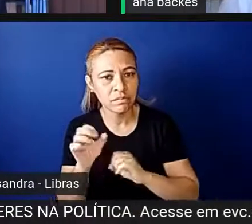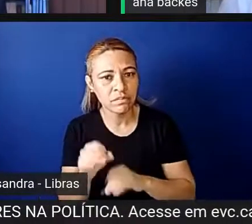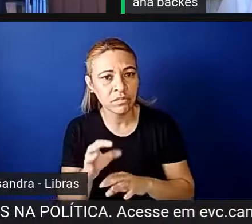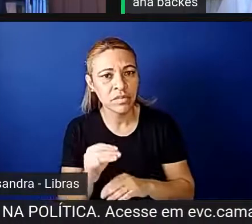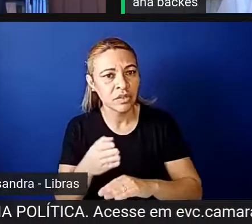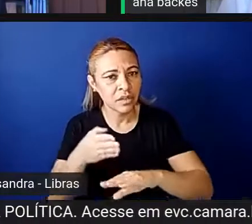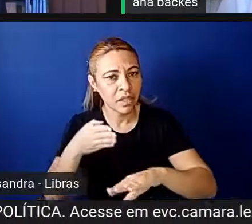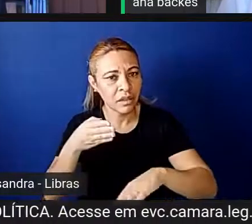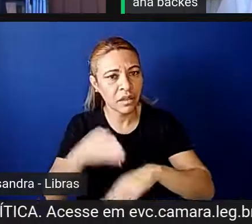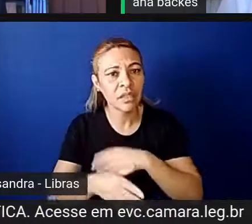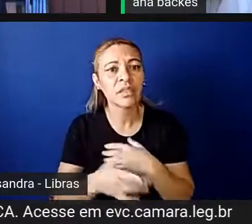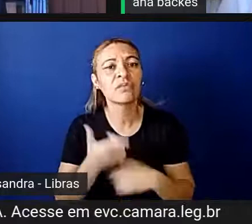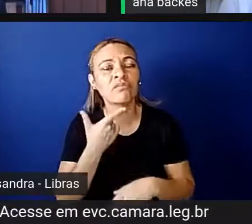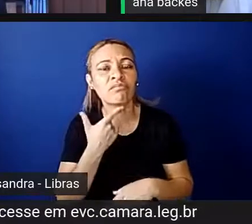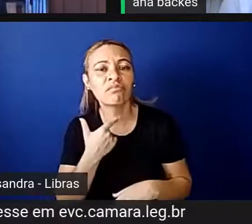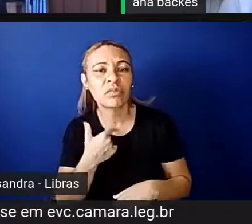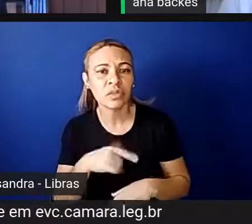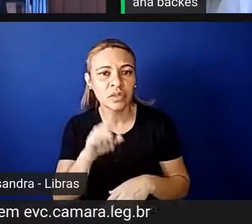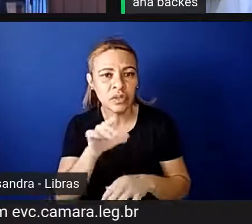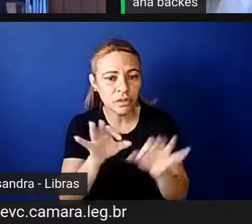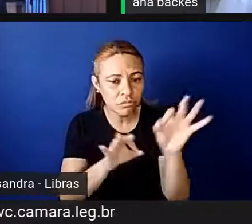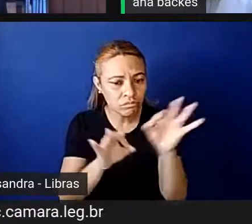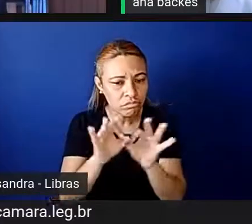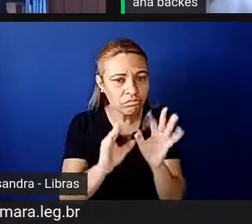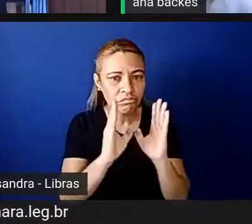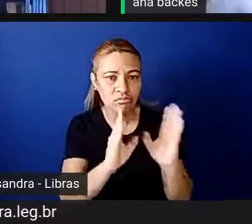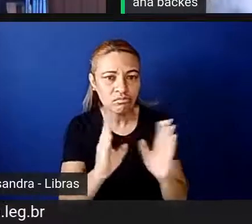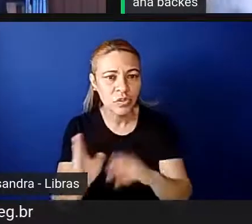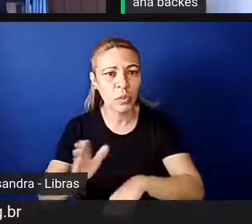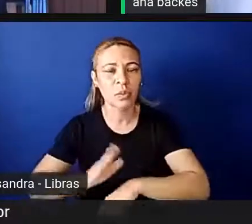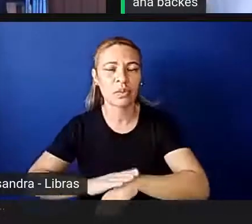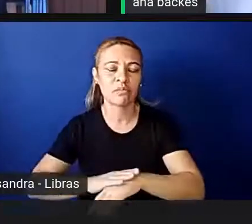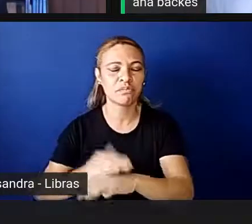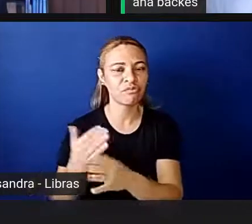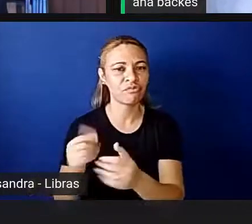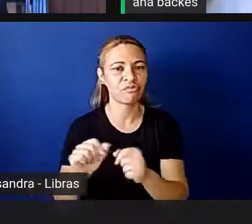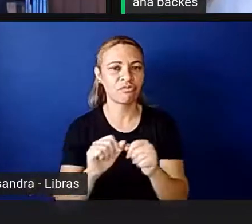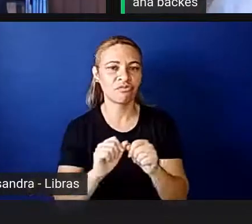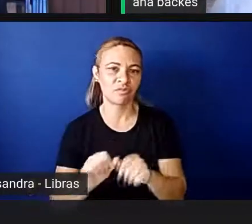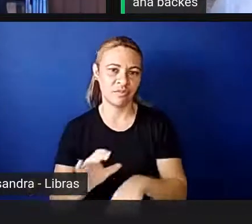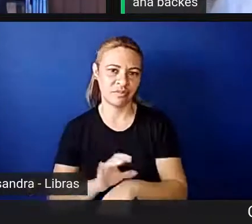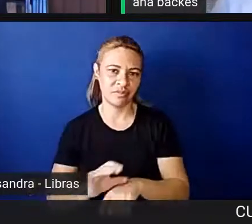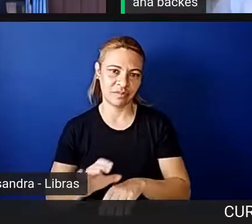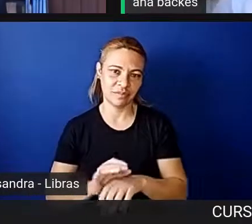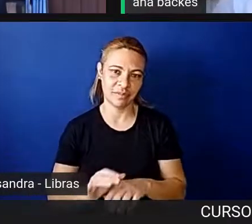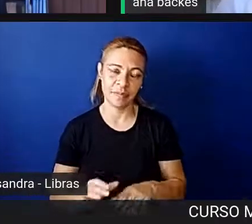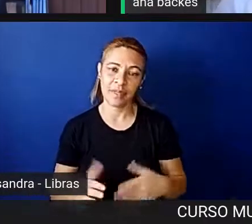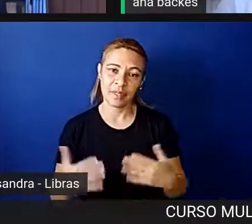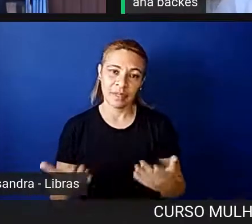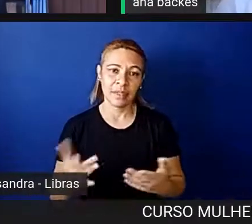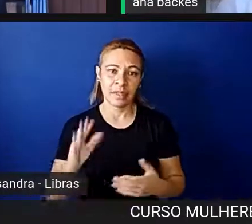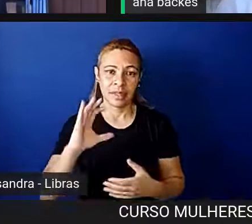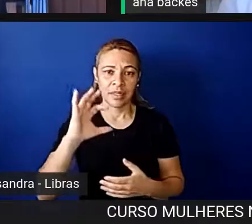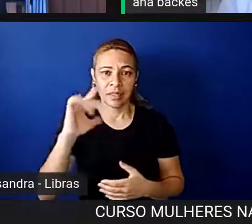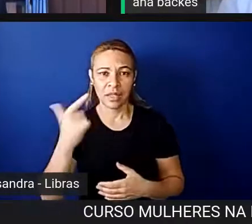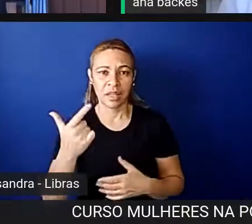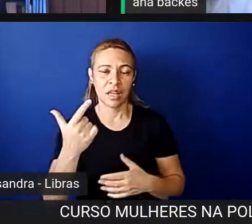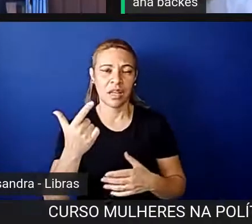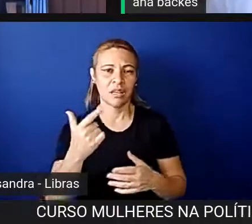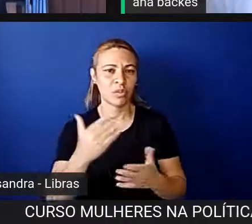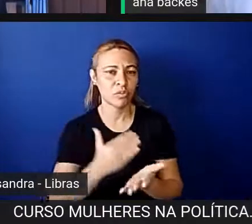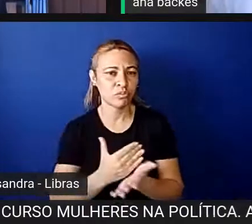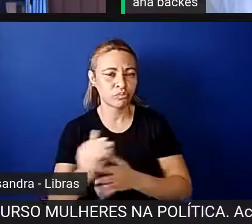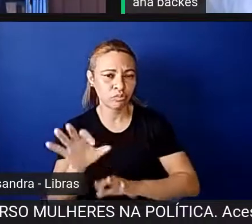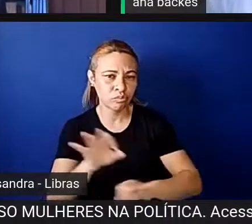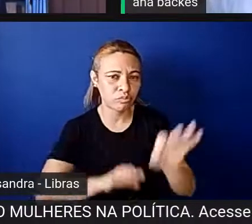quando você quiser, você faz seu próprio percurso, né. Agora, claro que iniciativas desse tipo de formação, né, são